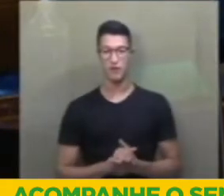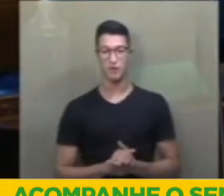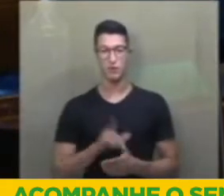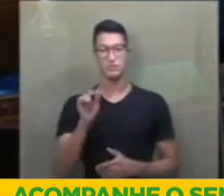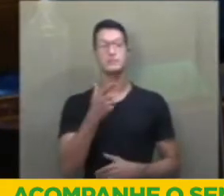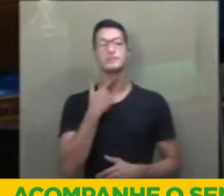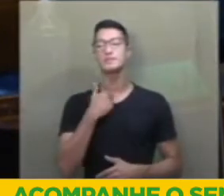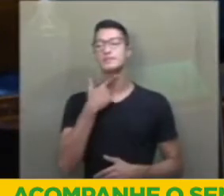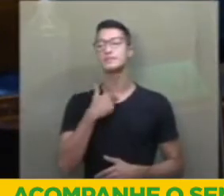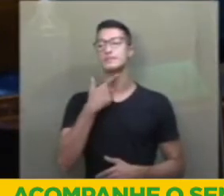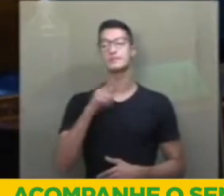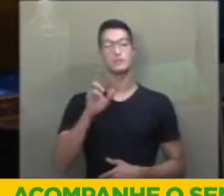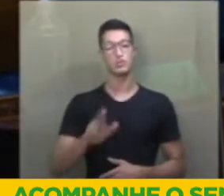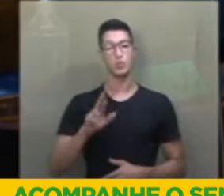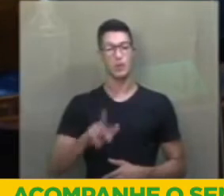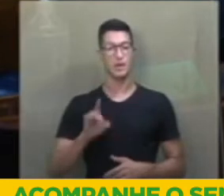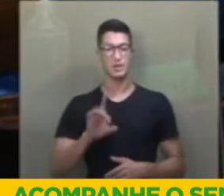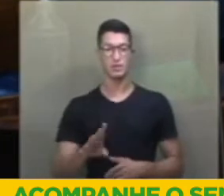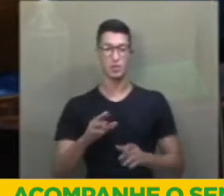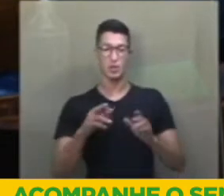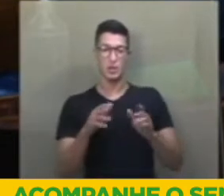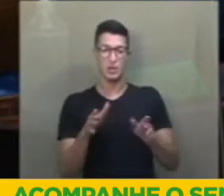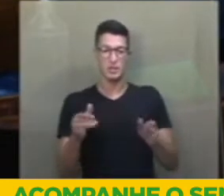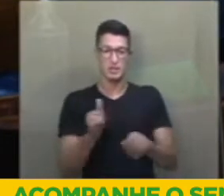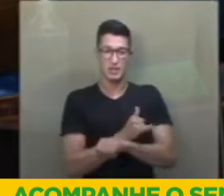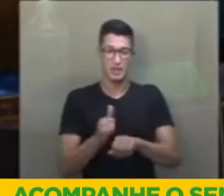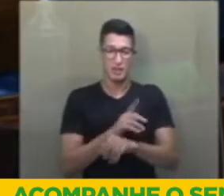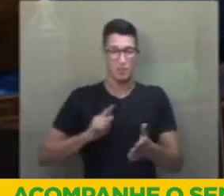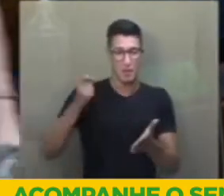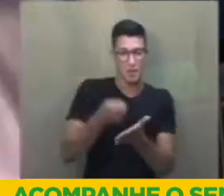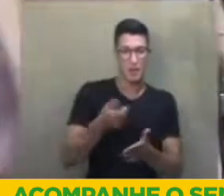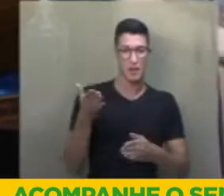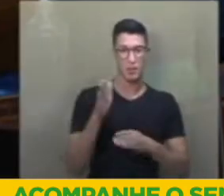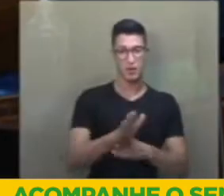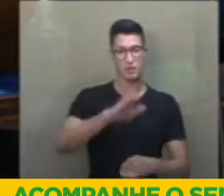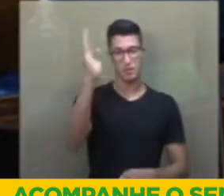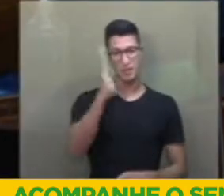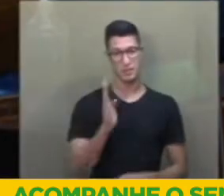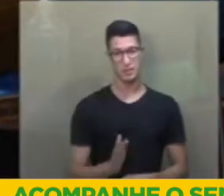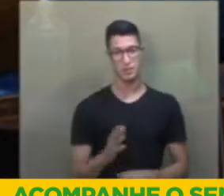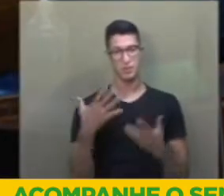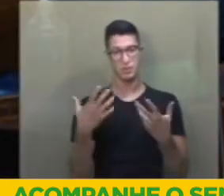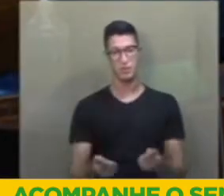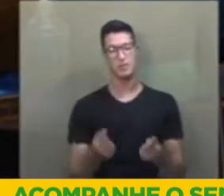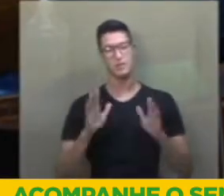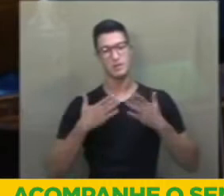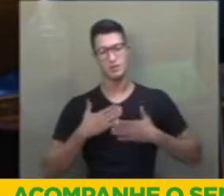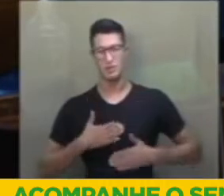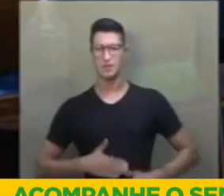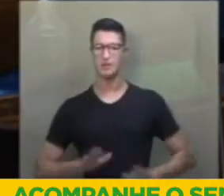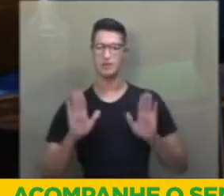pretende não é apenas recursos para pagar o Auxílio Brasil. Vamos ser francos,